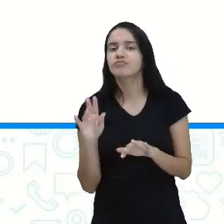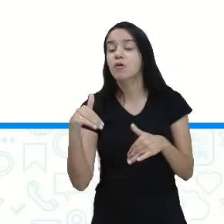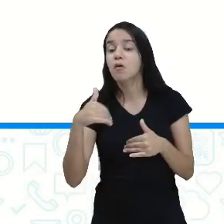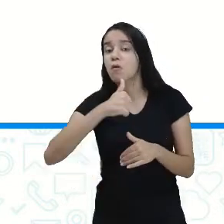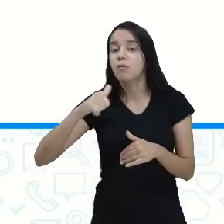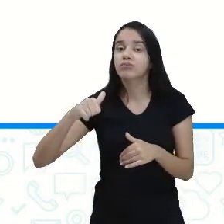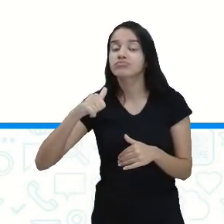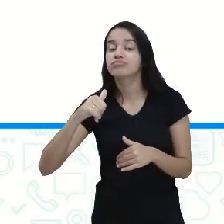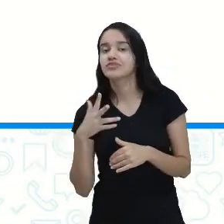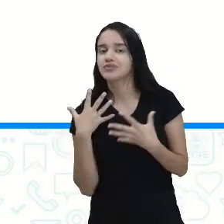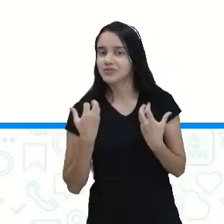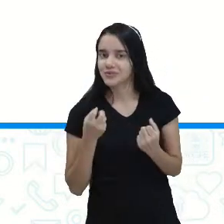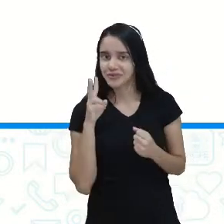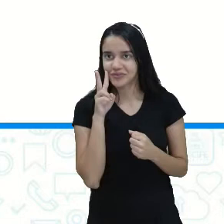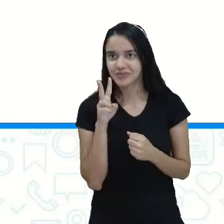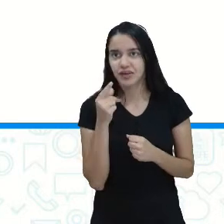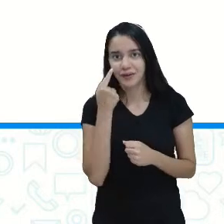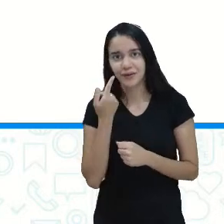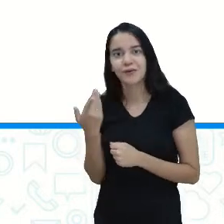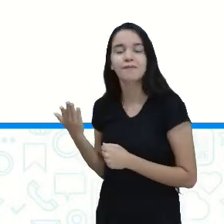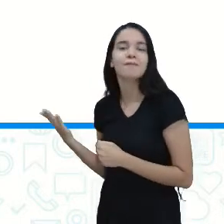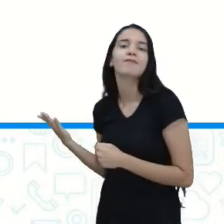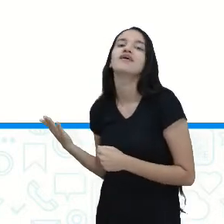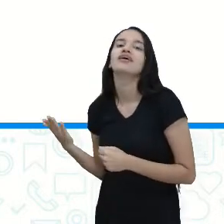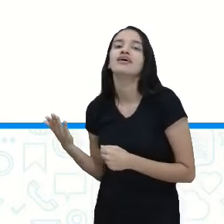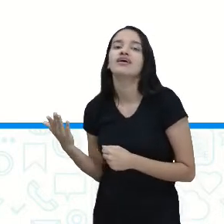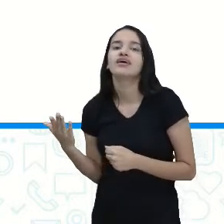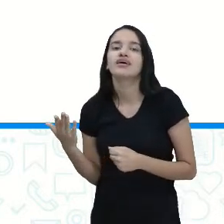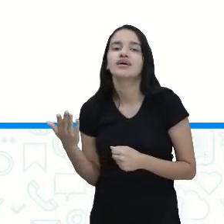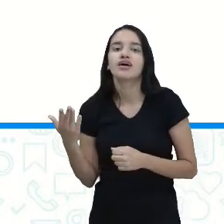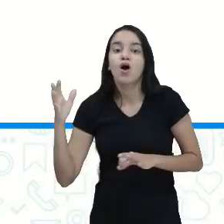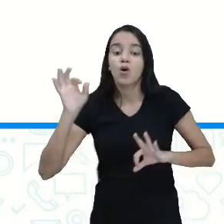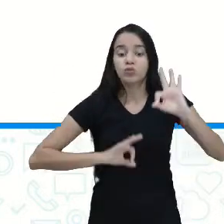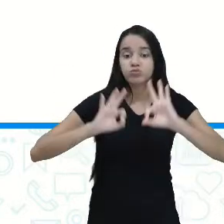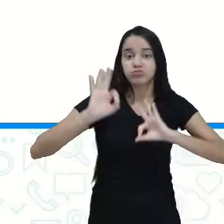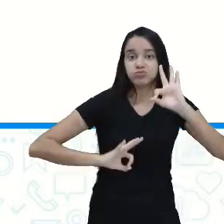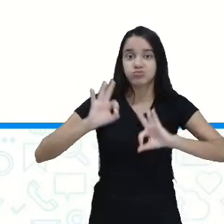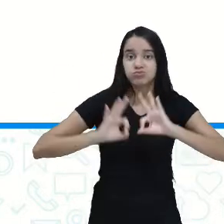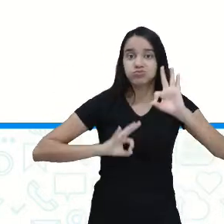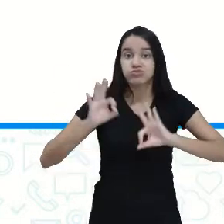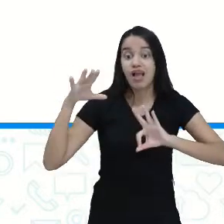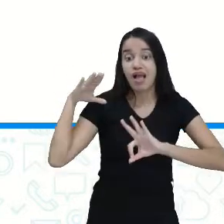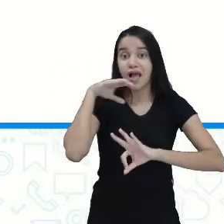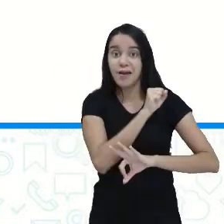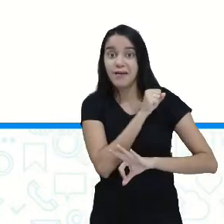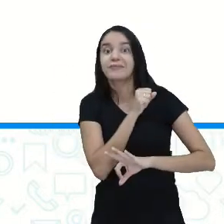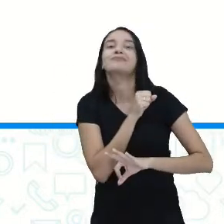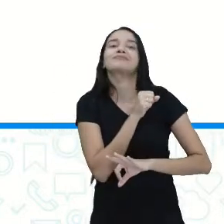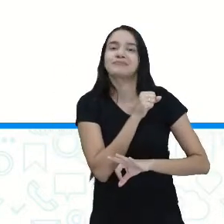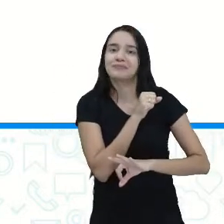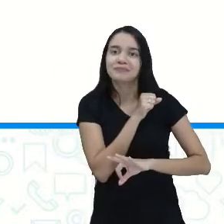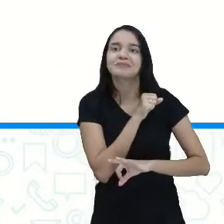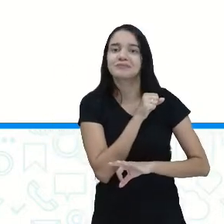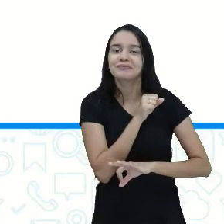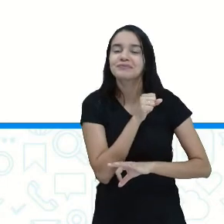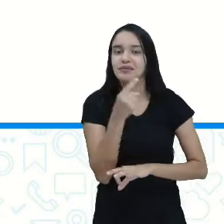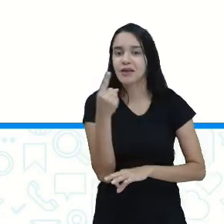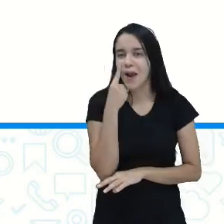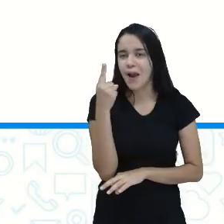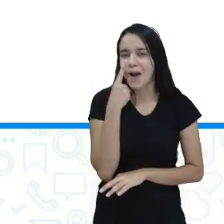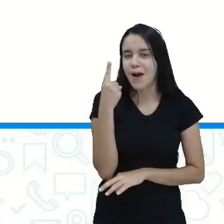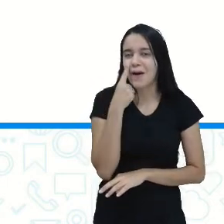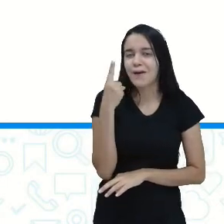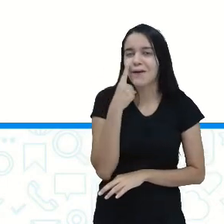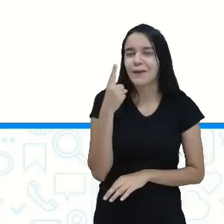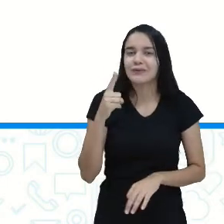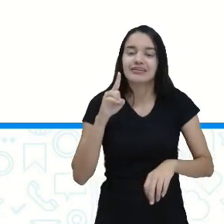qualidade? Vamos ver? A professora Cátia é muito ágil, muito rápida. Olha, às vezes,